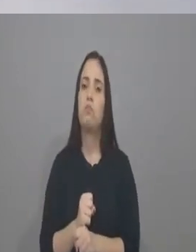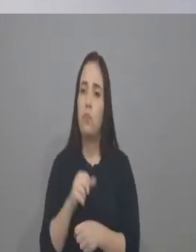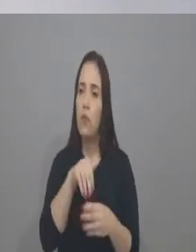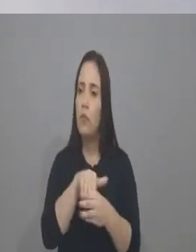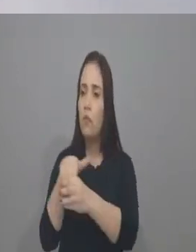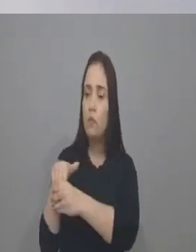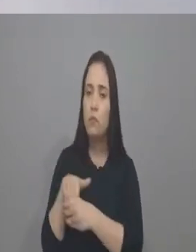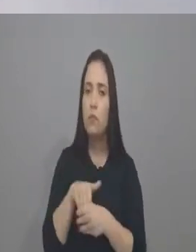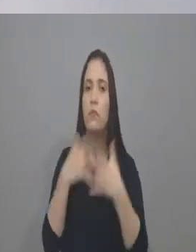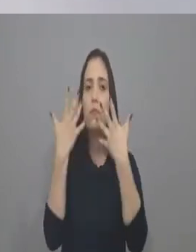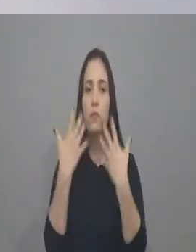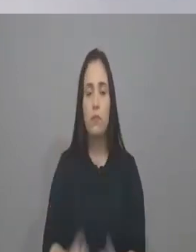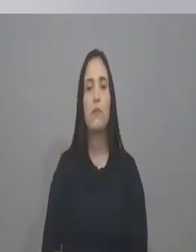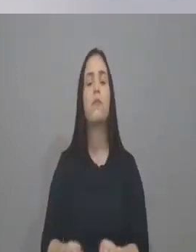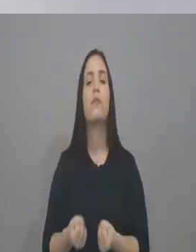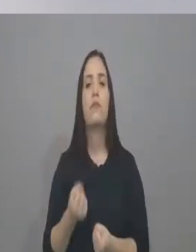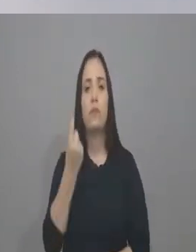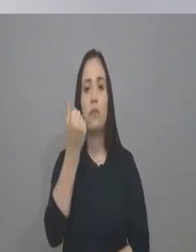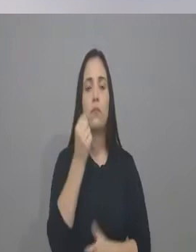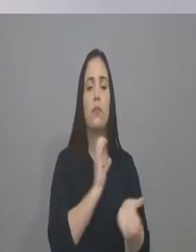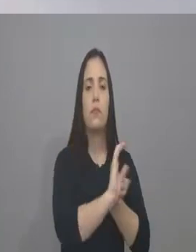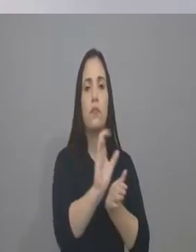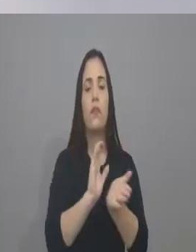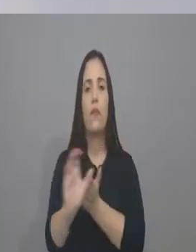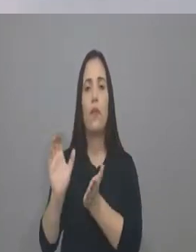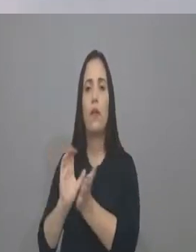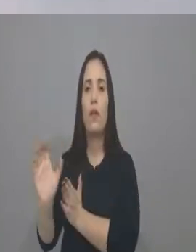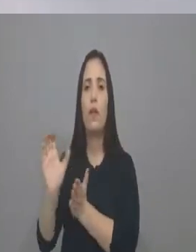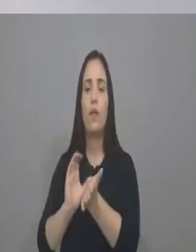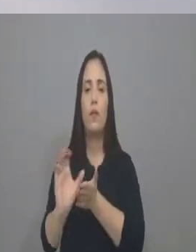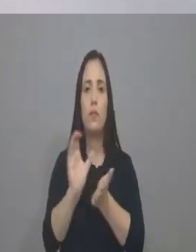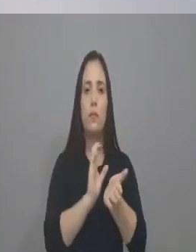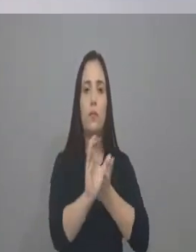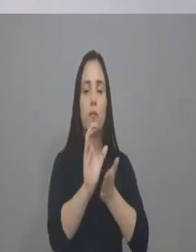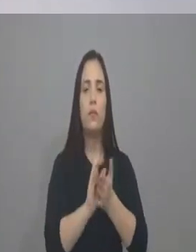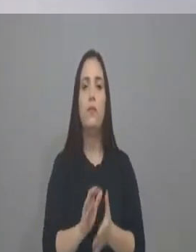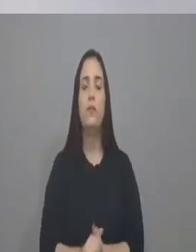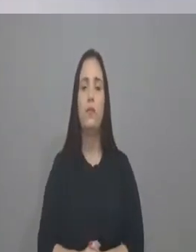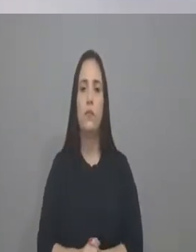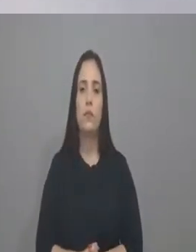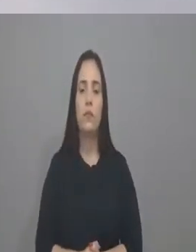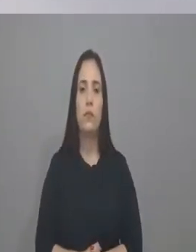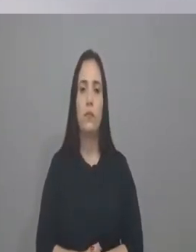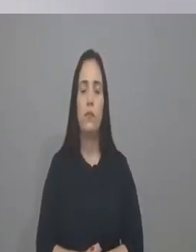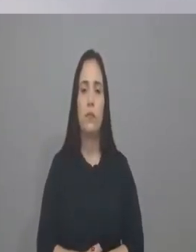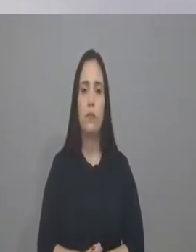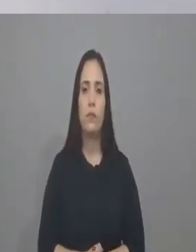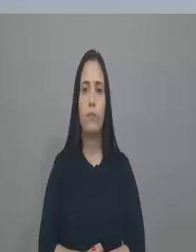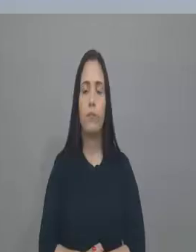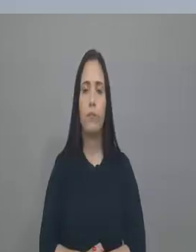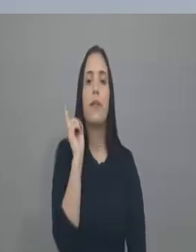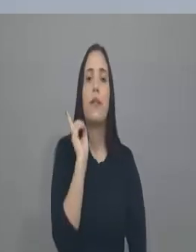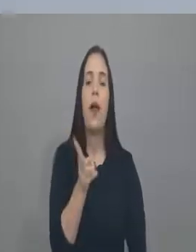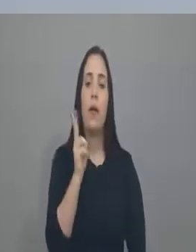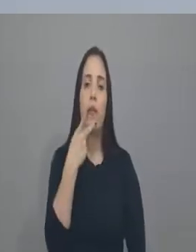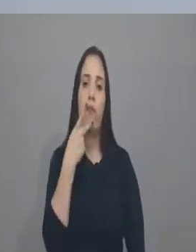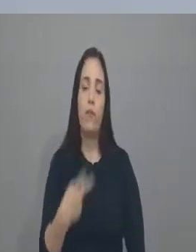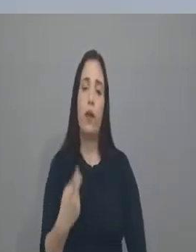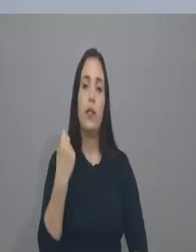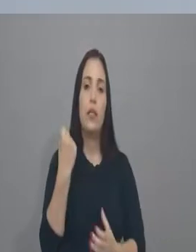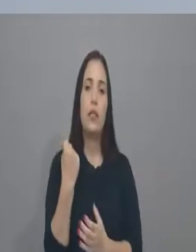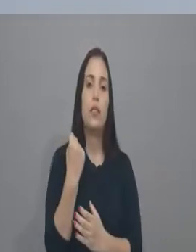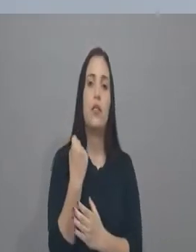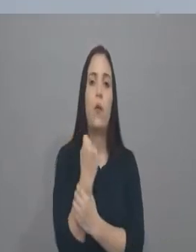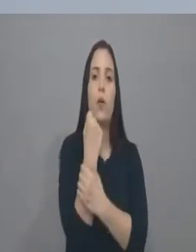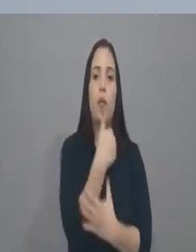tiveram a oportunidade de ir no orçamento do Estado, fazer emenda colocando para os municípios. E nada, praticamente, da